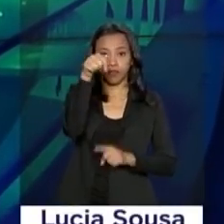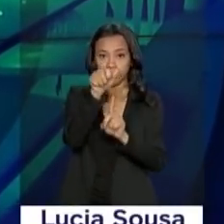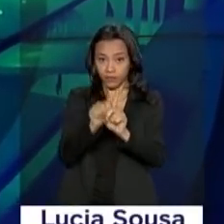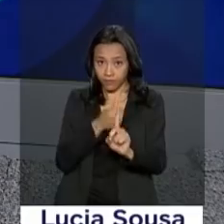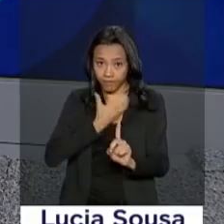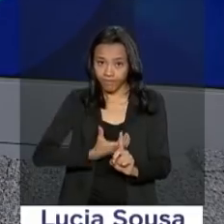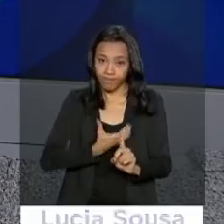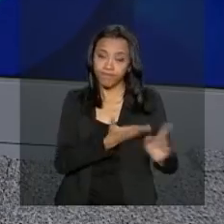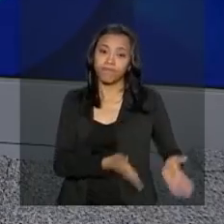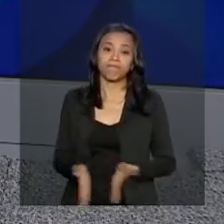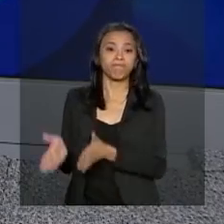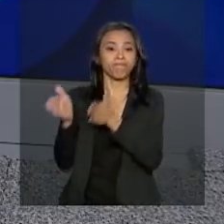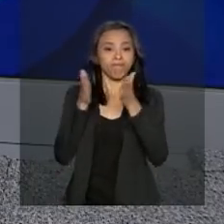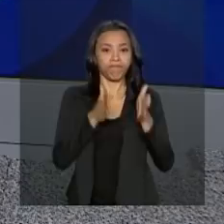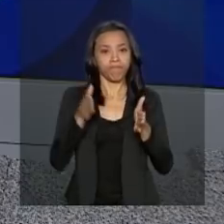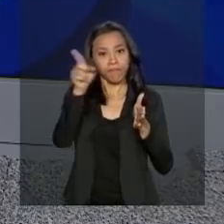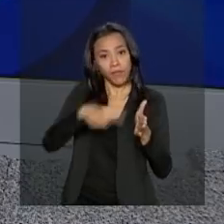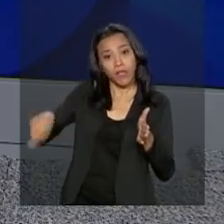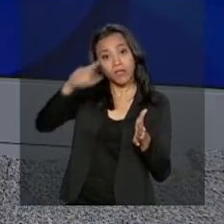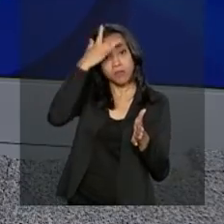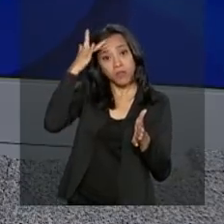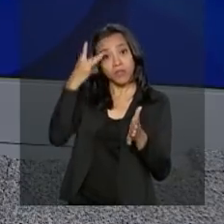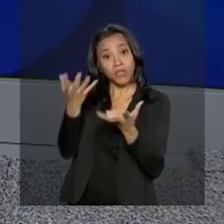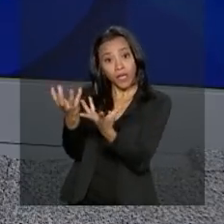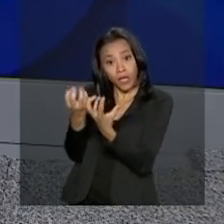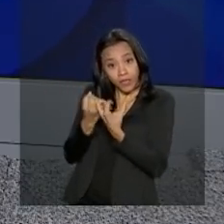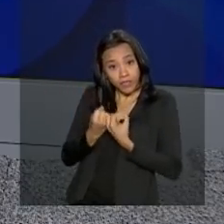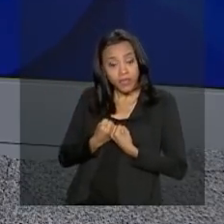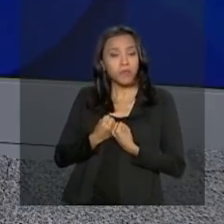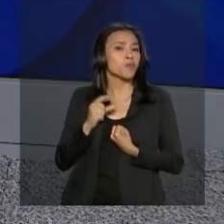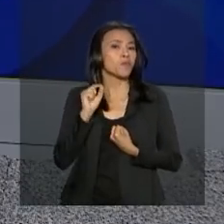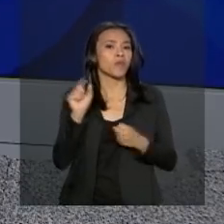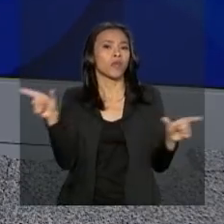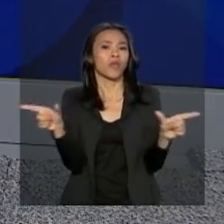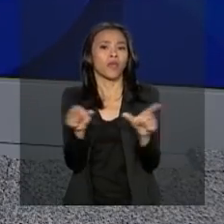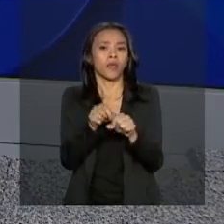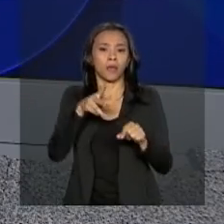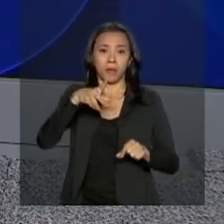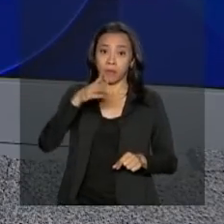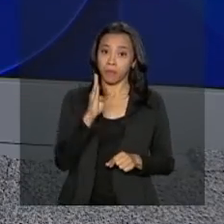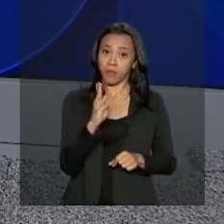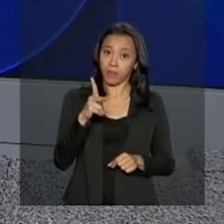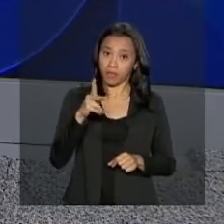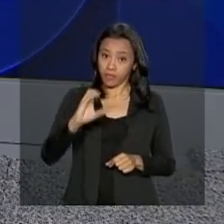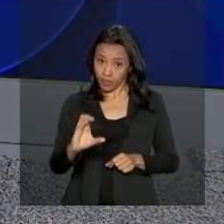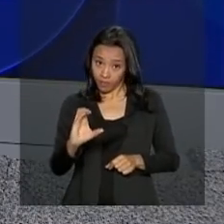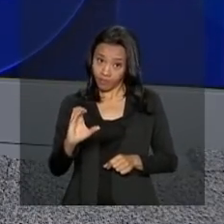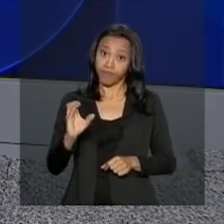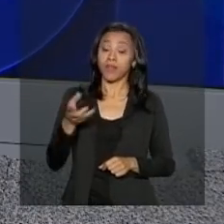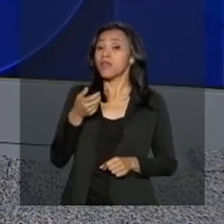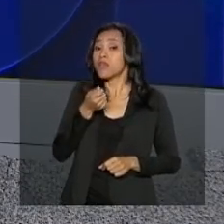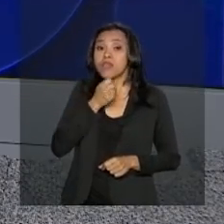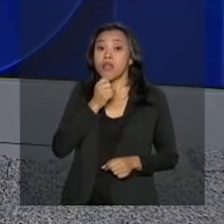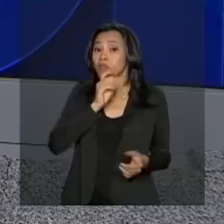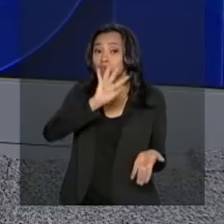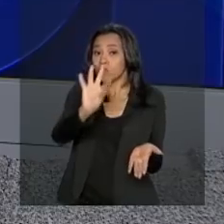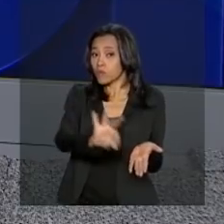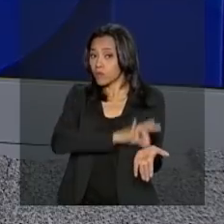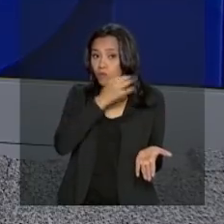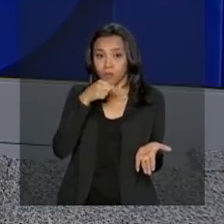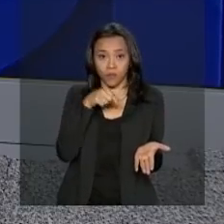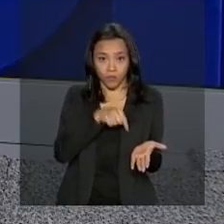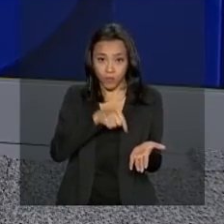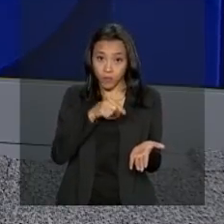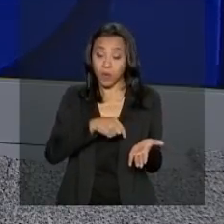dezembro. As pessoas que recebem o BPC, o Benefício de Prestação Continuada, e não se inscreverem no Cadastro Único para